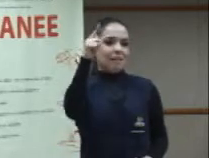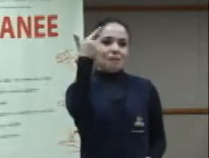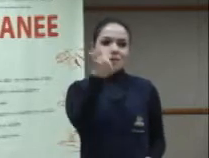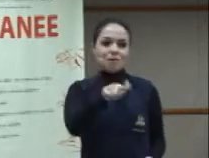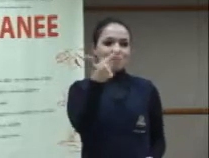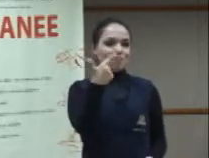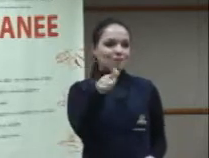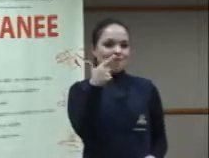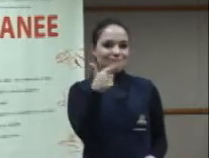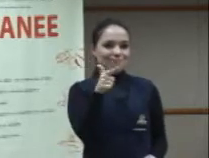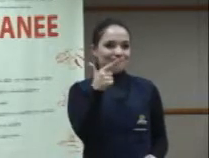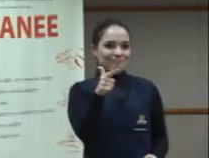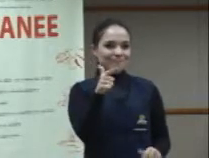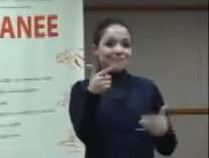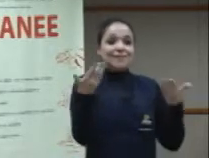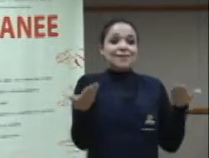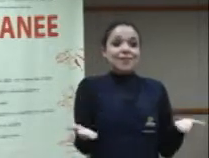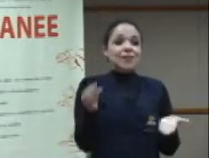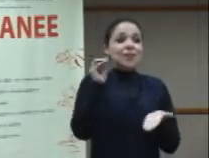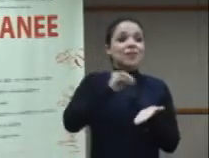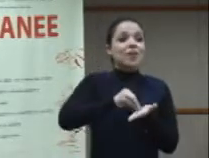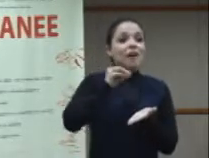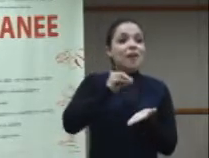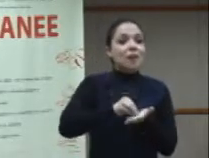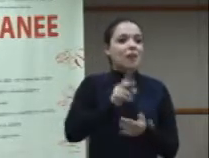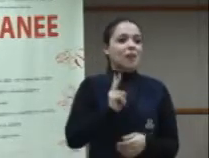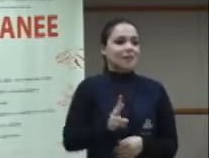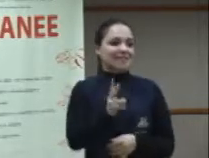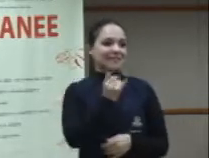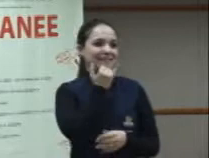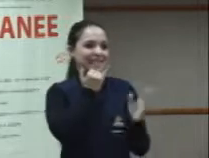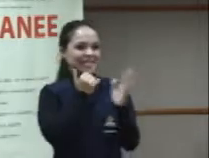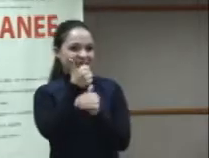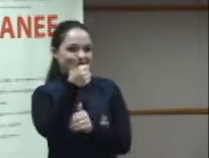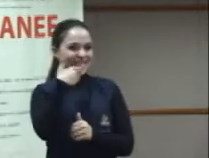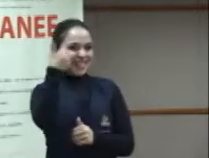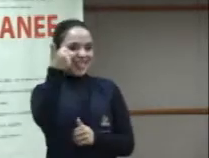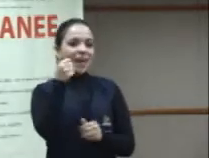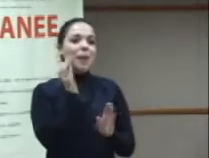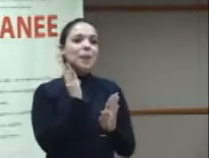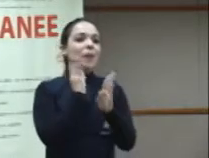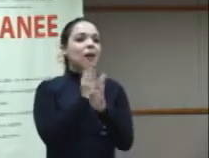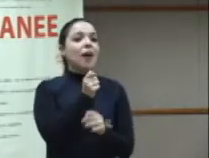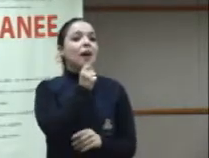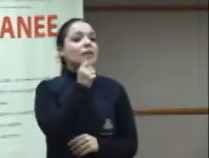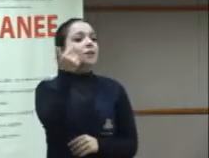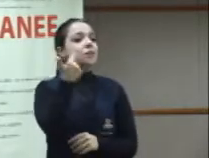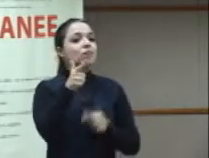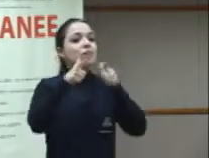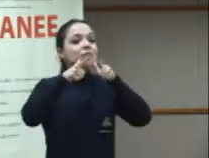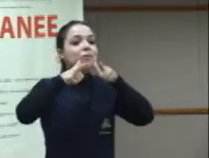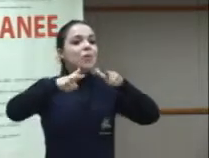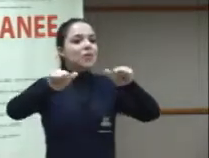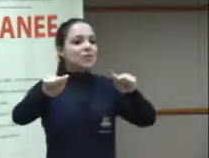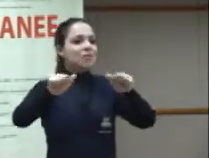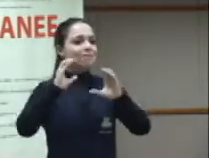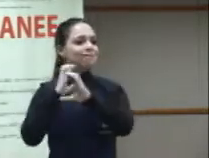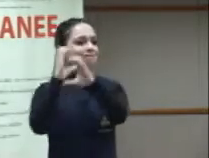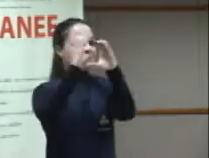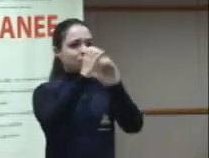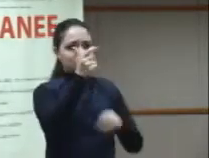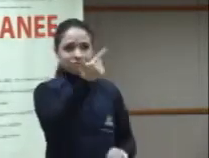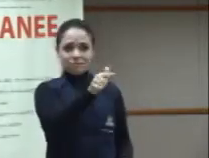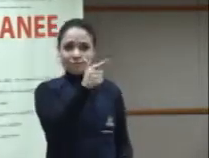Então, nós vemos que ainda existe um processo de colonização até linguística, o que não permite que as culturas